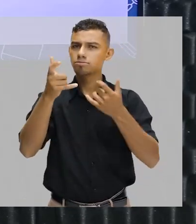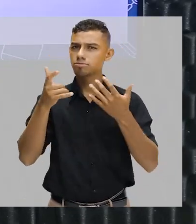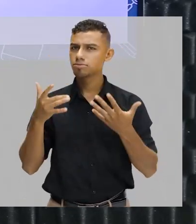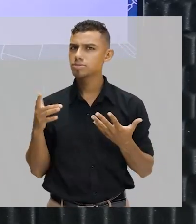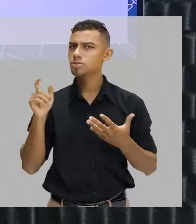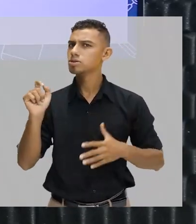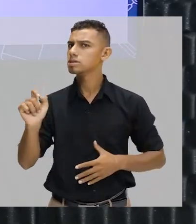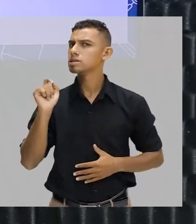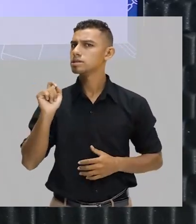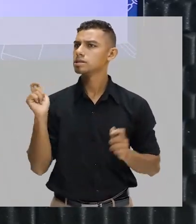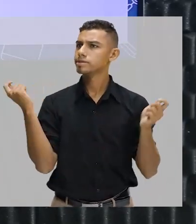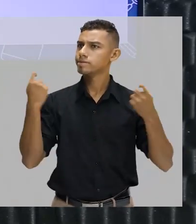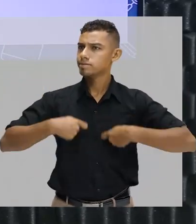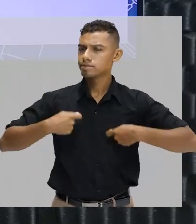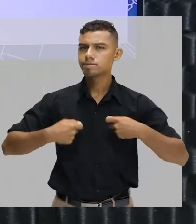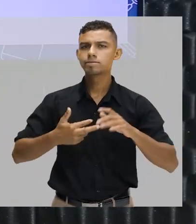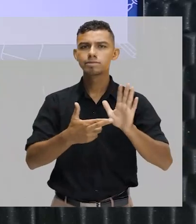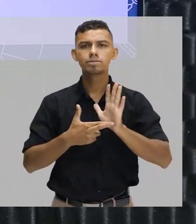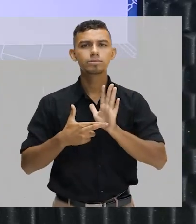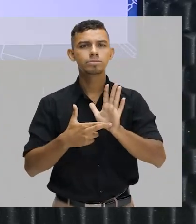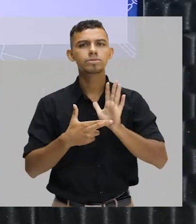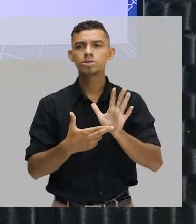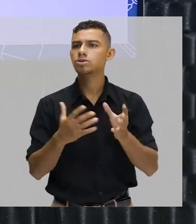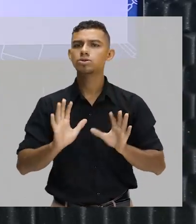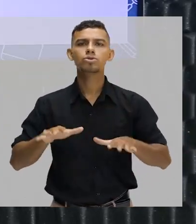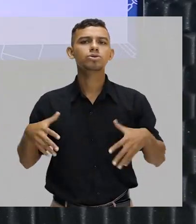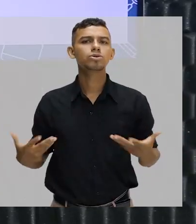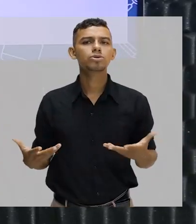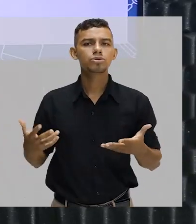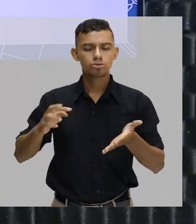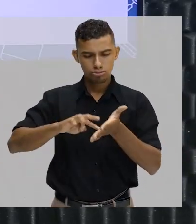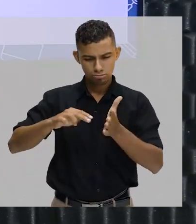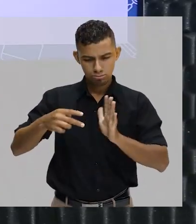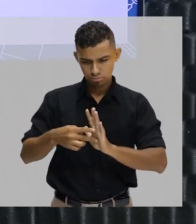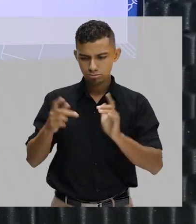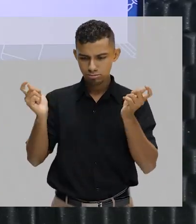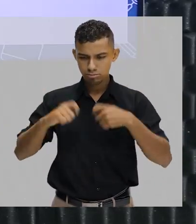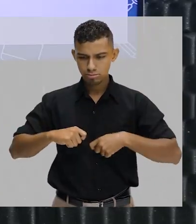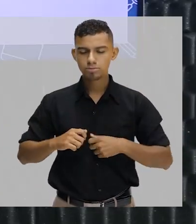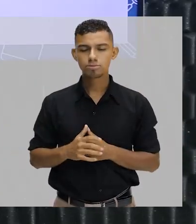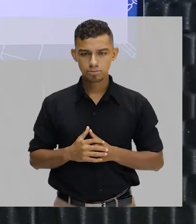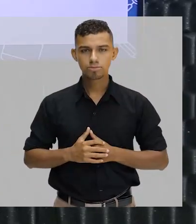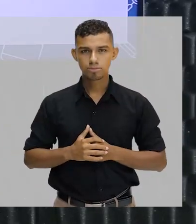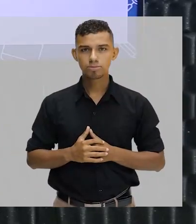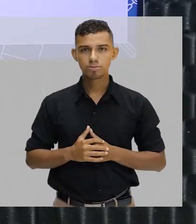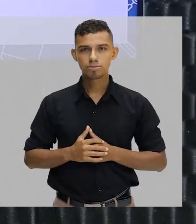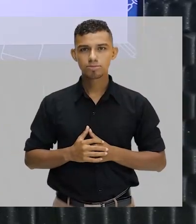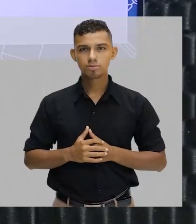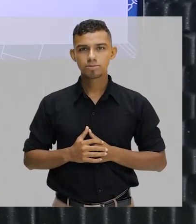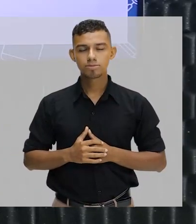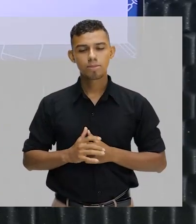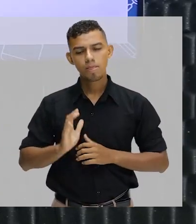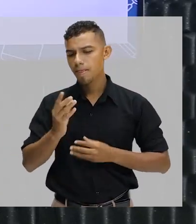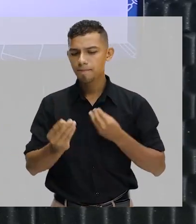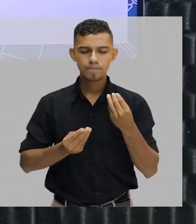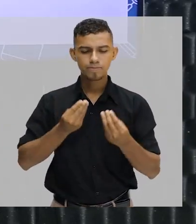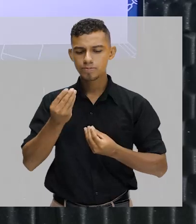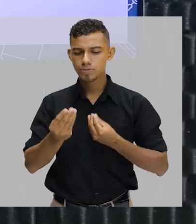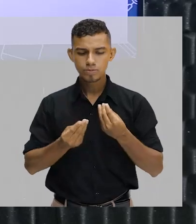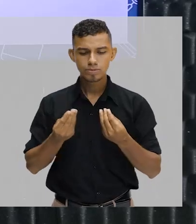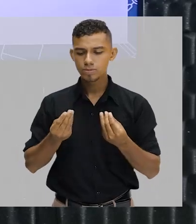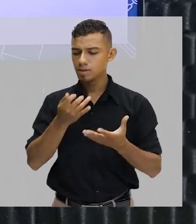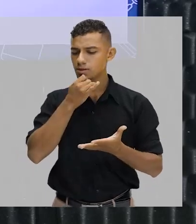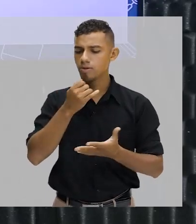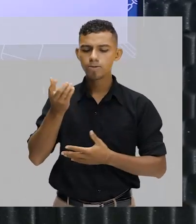aquela palavra pode representar, qual significado ela pode ter naquele contexto, tá bom? Agora, uma outra forma que você pode